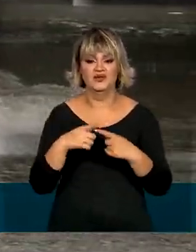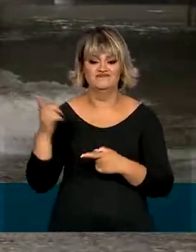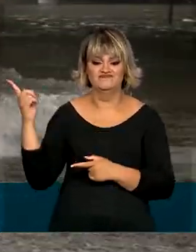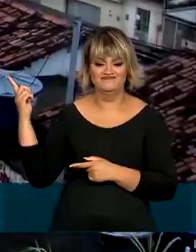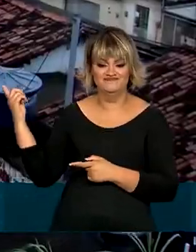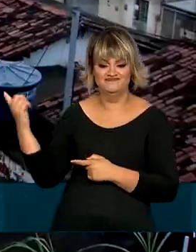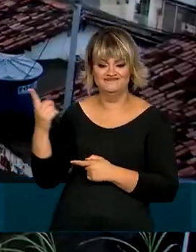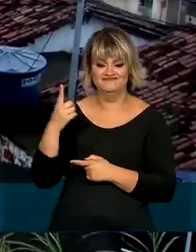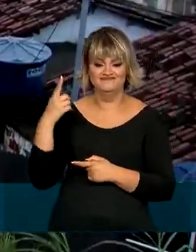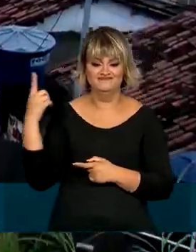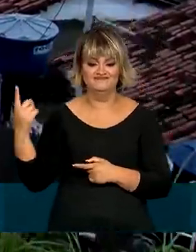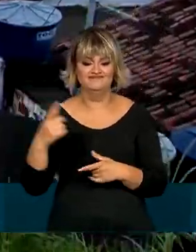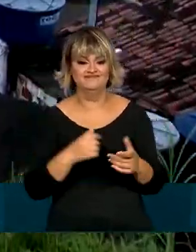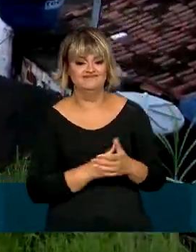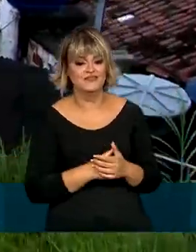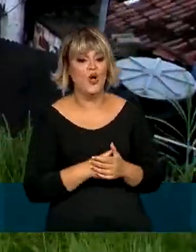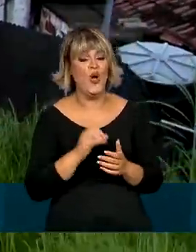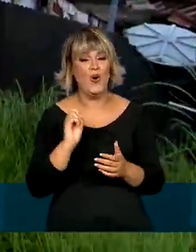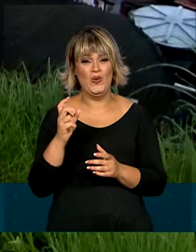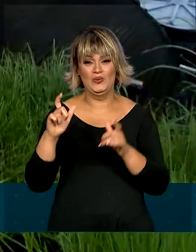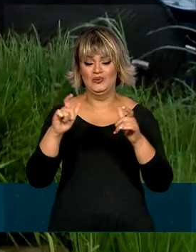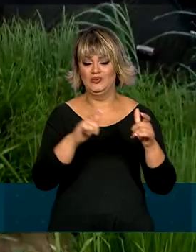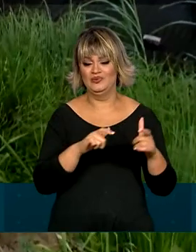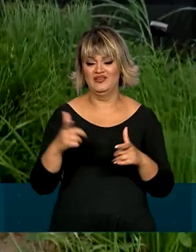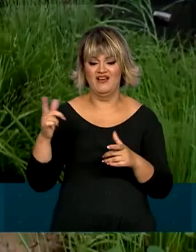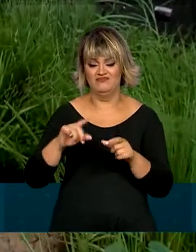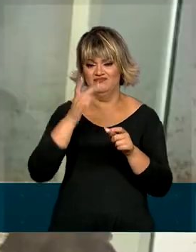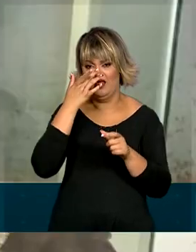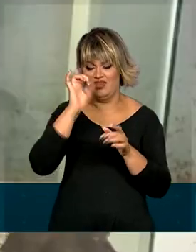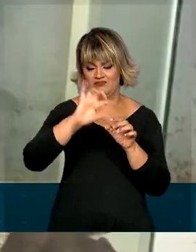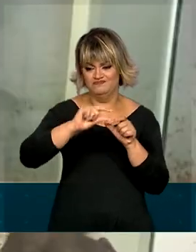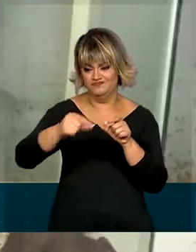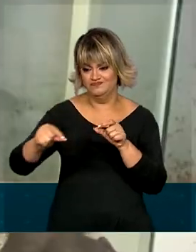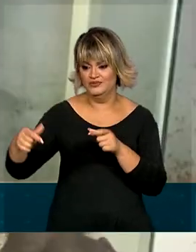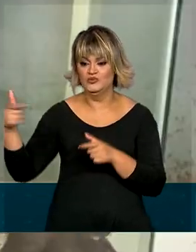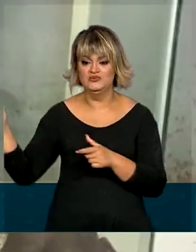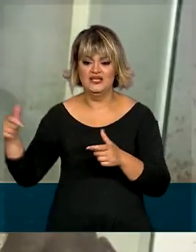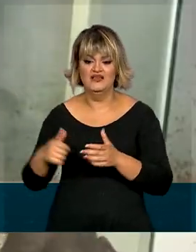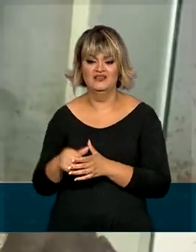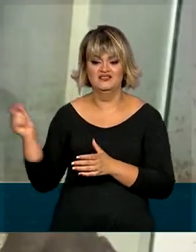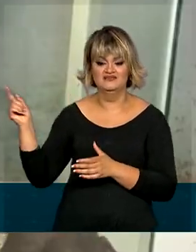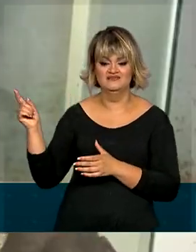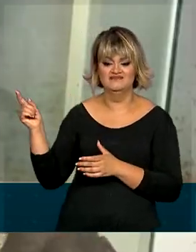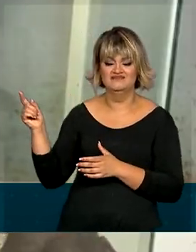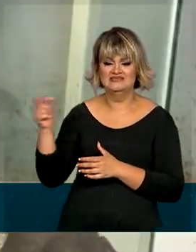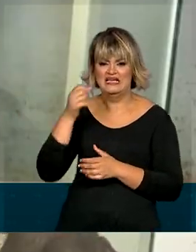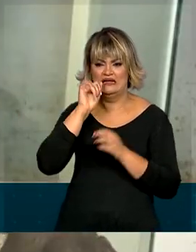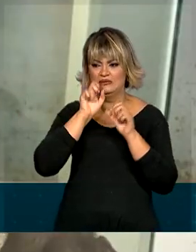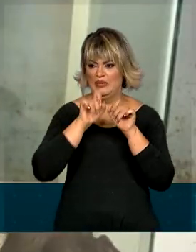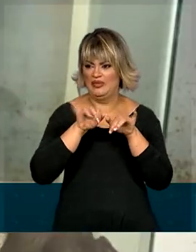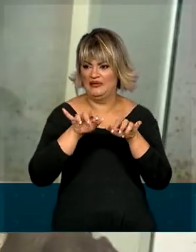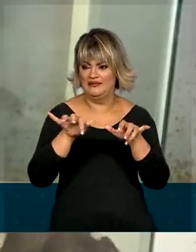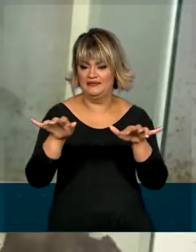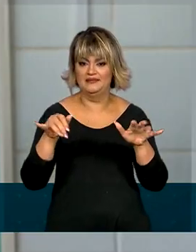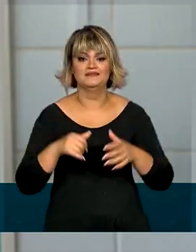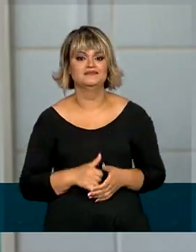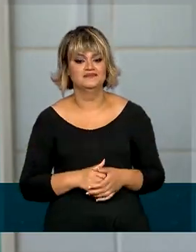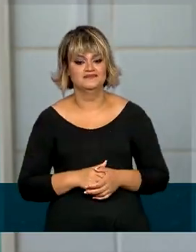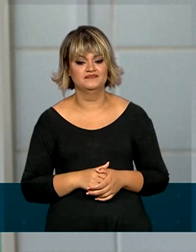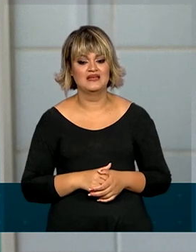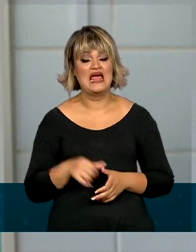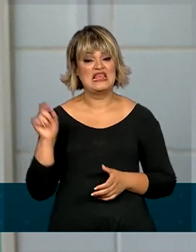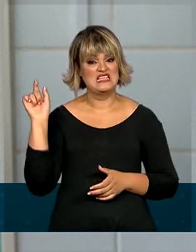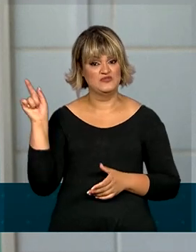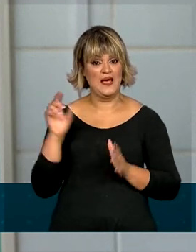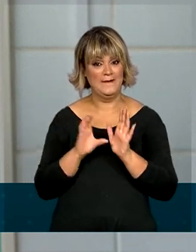enchentes, das condições inadequadas de saneamento e a alta infestação de roedores infectados. Essa